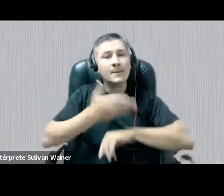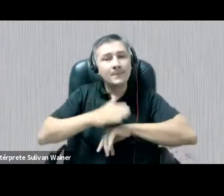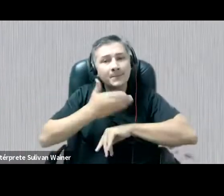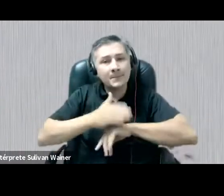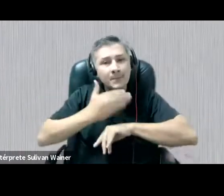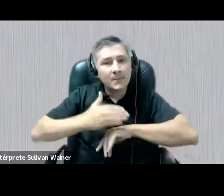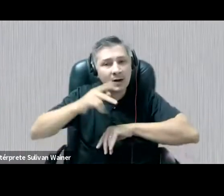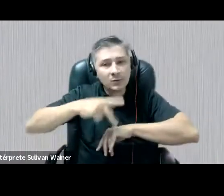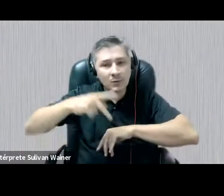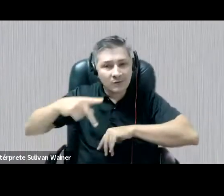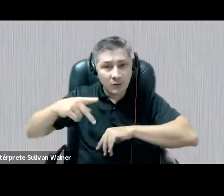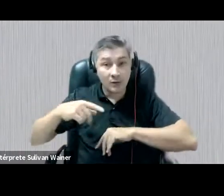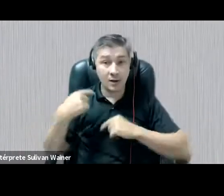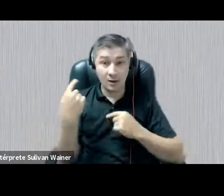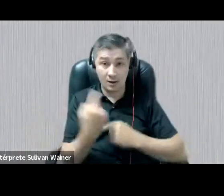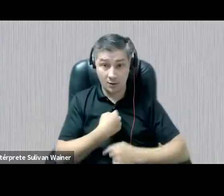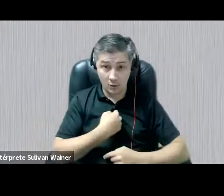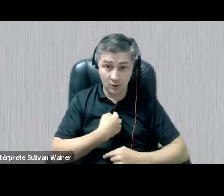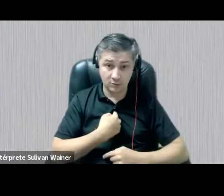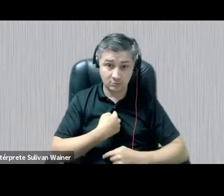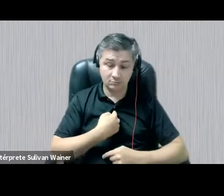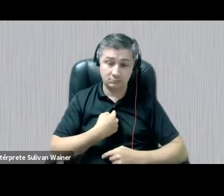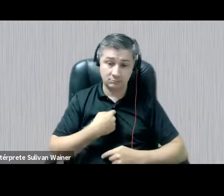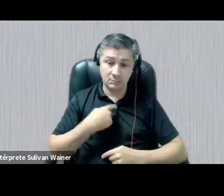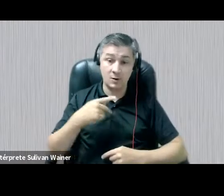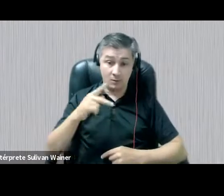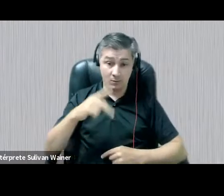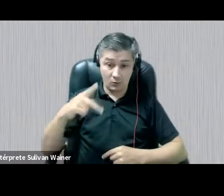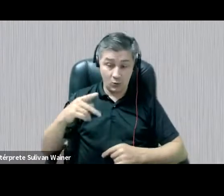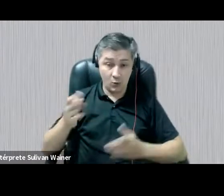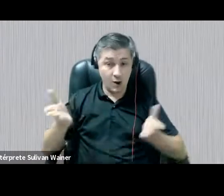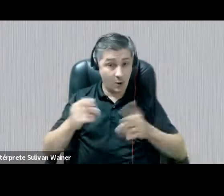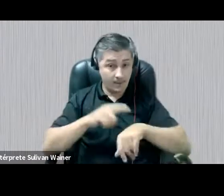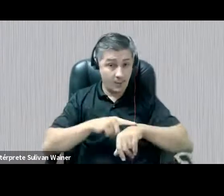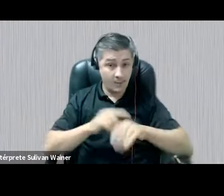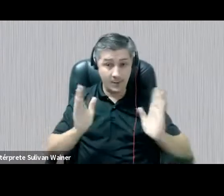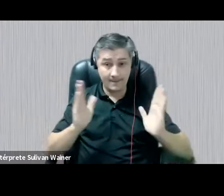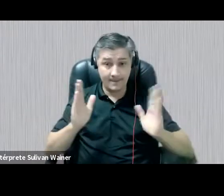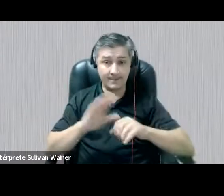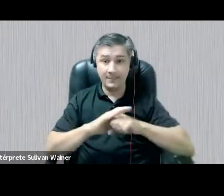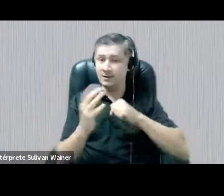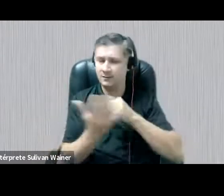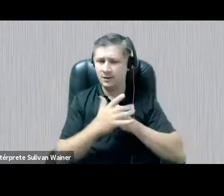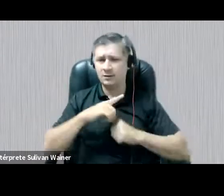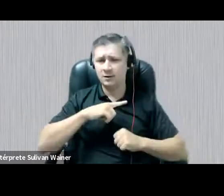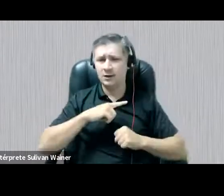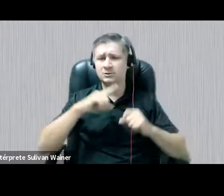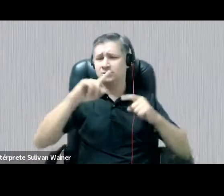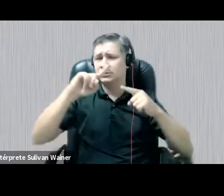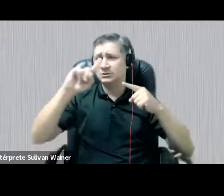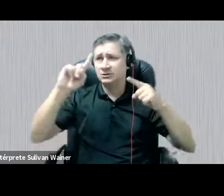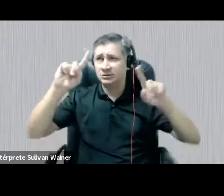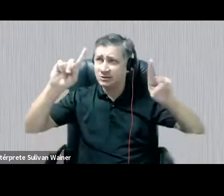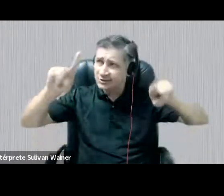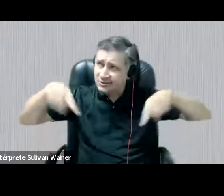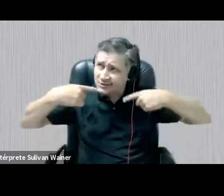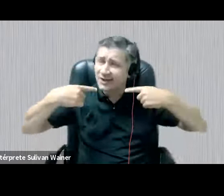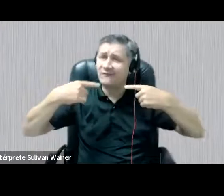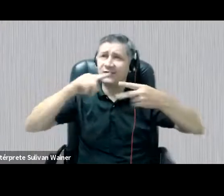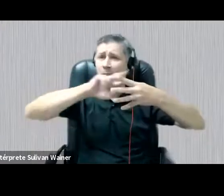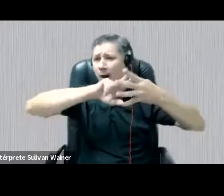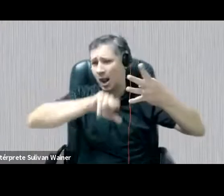Então, como professora nesse período de pandemia, poderíamos delincar inúmeros desafios, mas aqui vamos centrar um pouco nessa fissura,